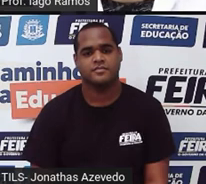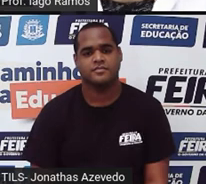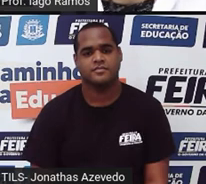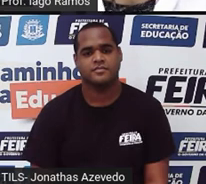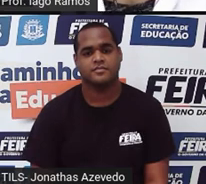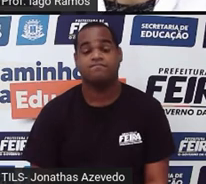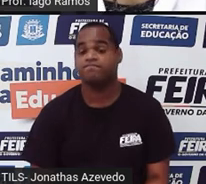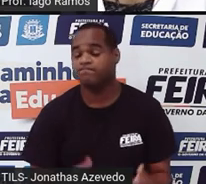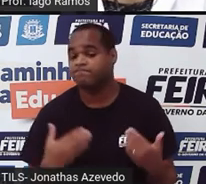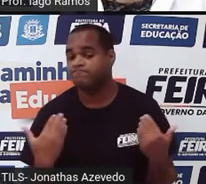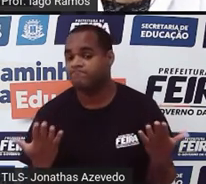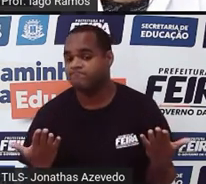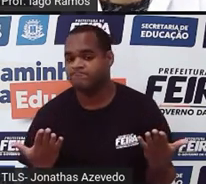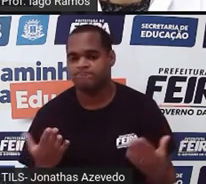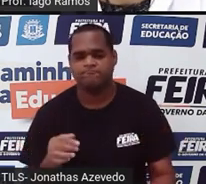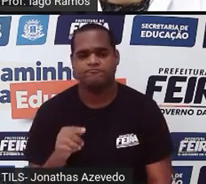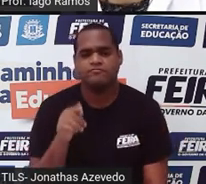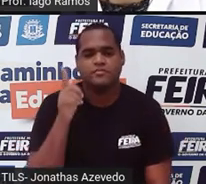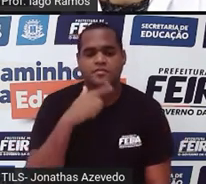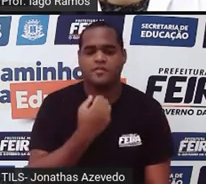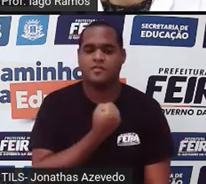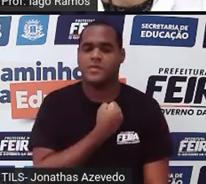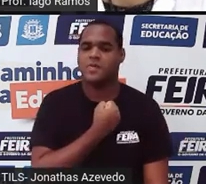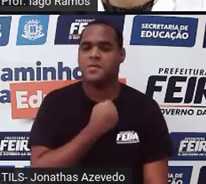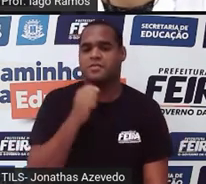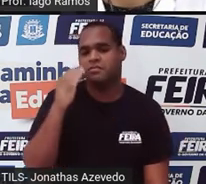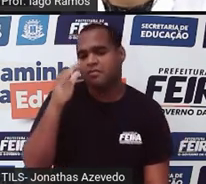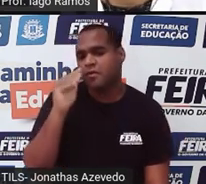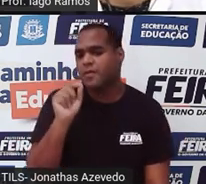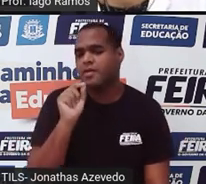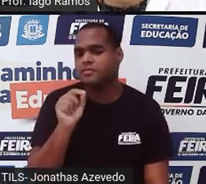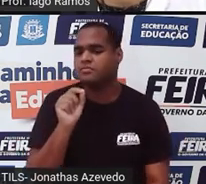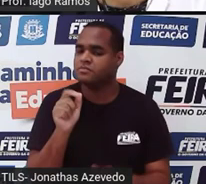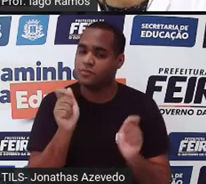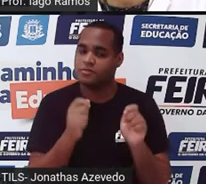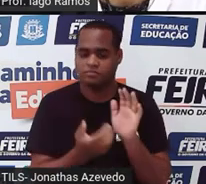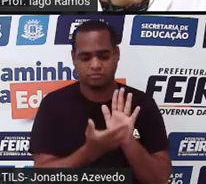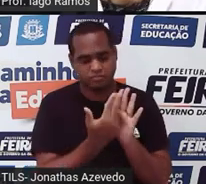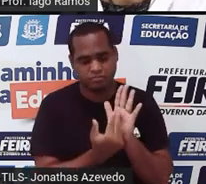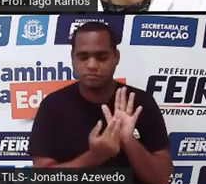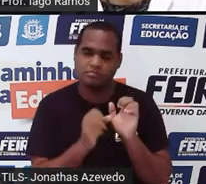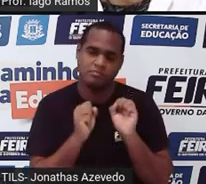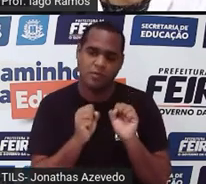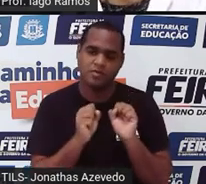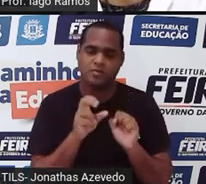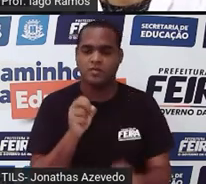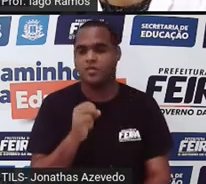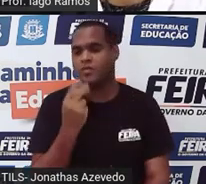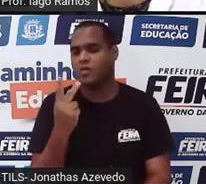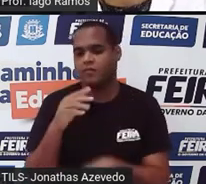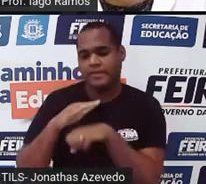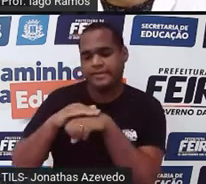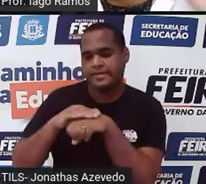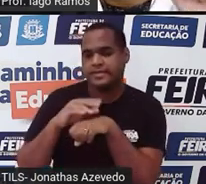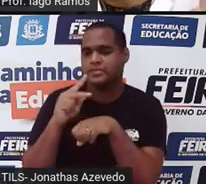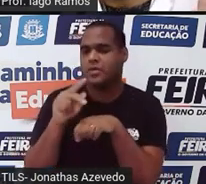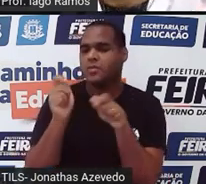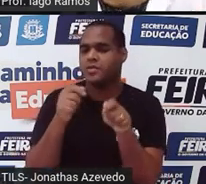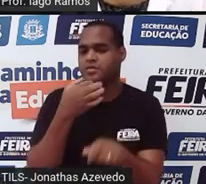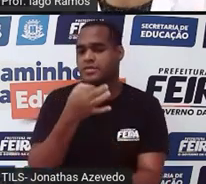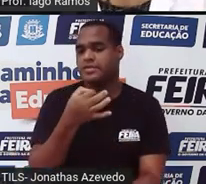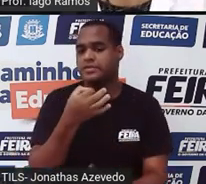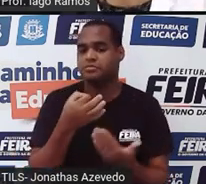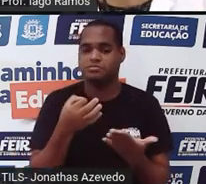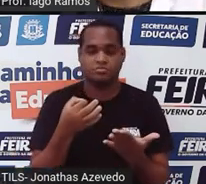E aí, como é que você vai descobrir? Você pode tentar desenhar a próxima figura, ou você pode, olha a dica,